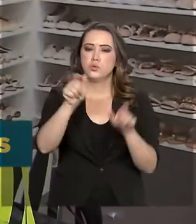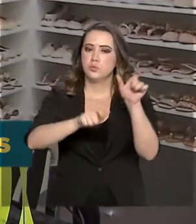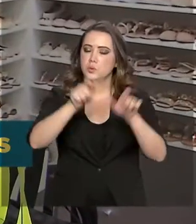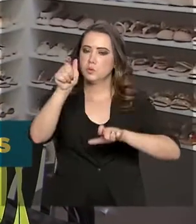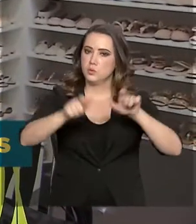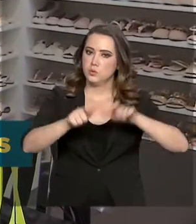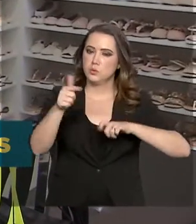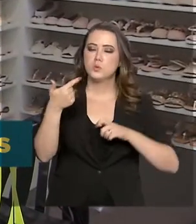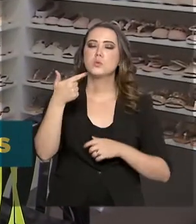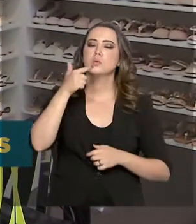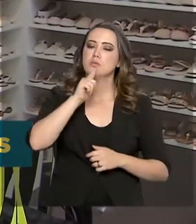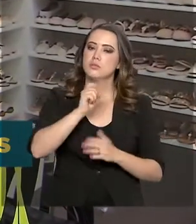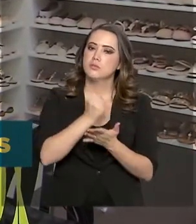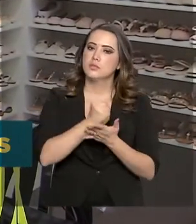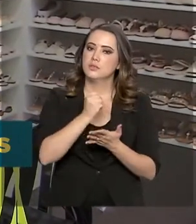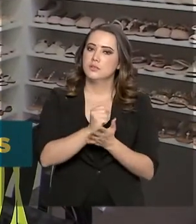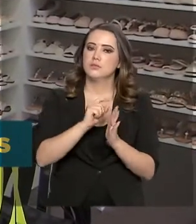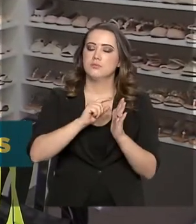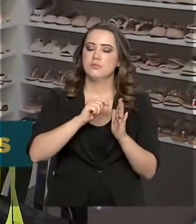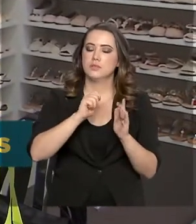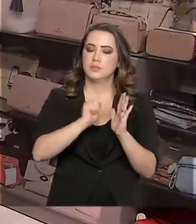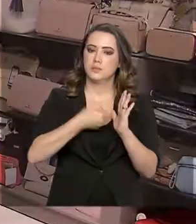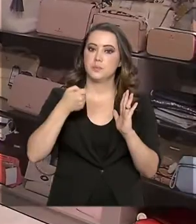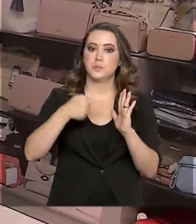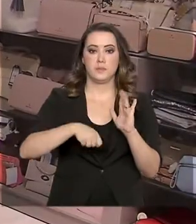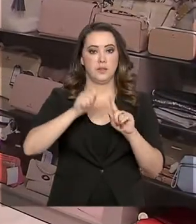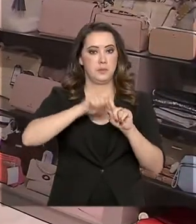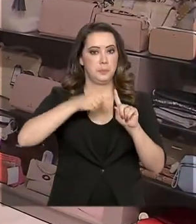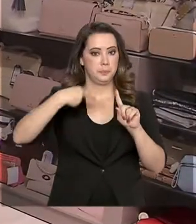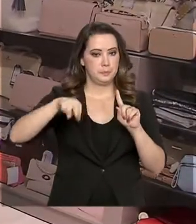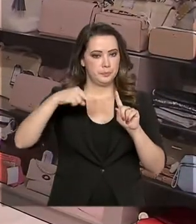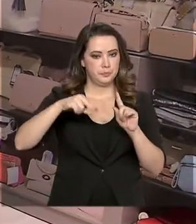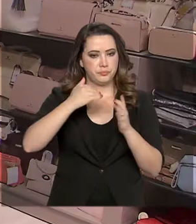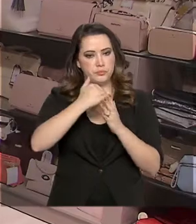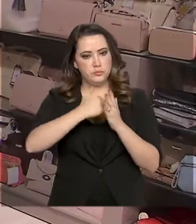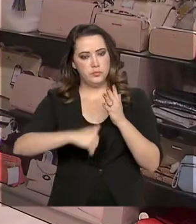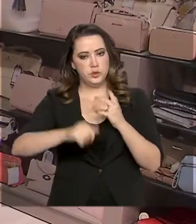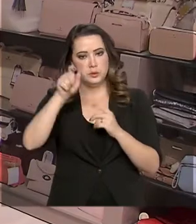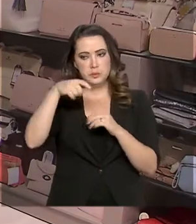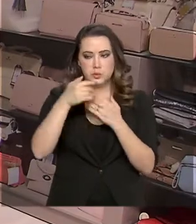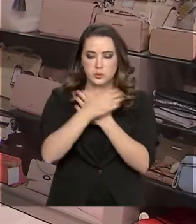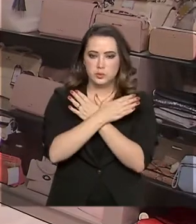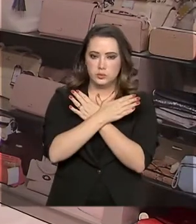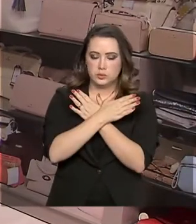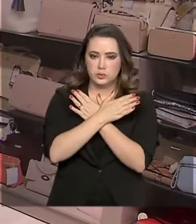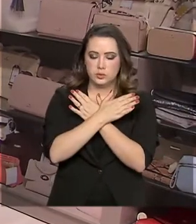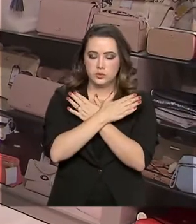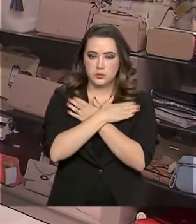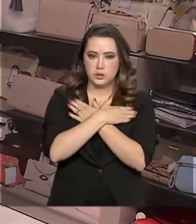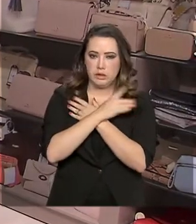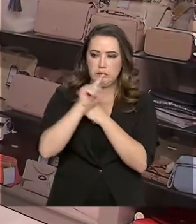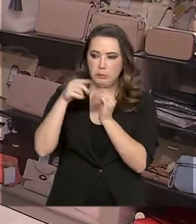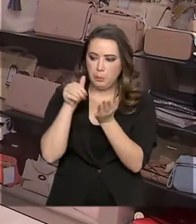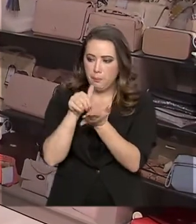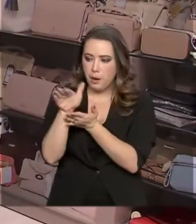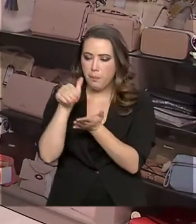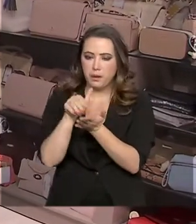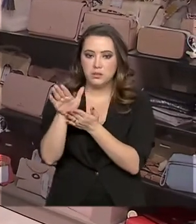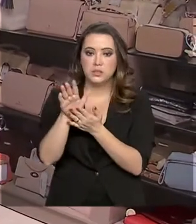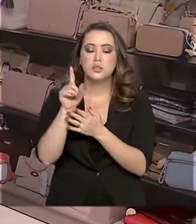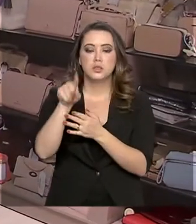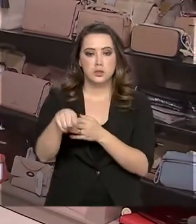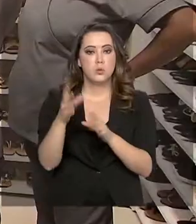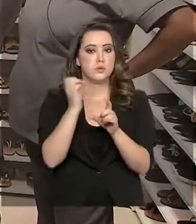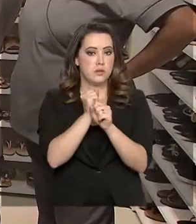conseguiram um emprego com carteira assinada em novembro. Descontado o número de demissões no período, o saldo do mês ficou